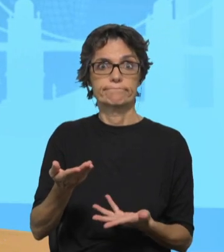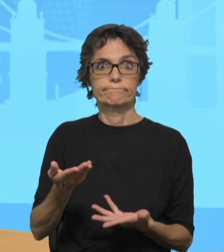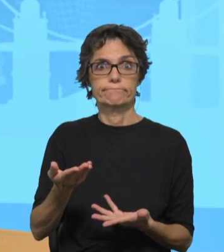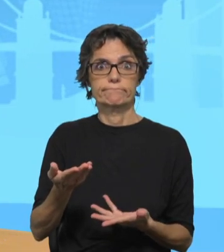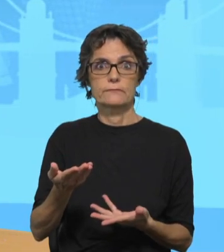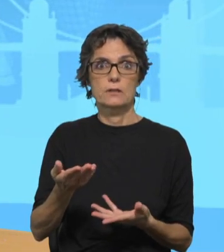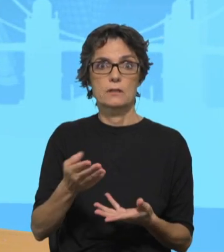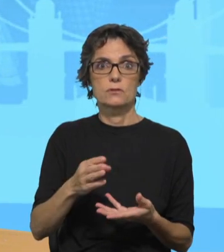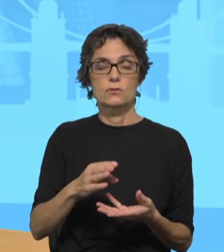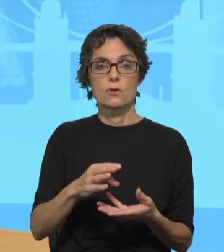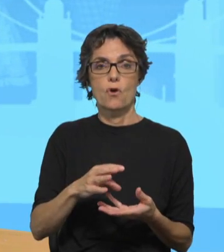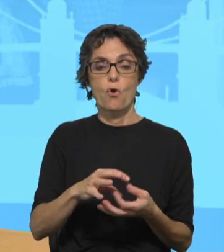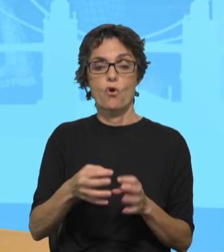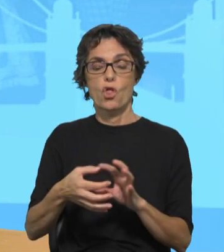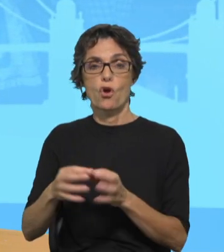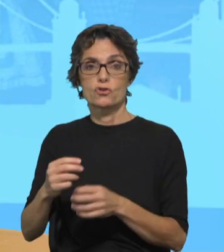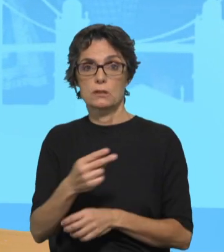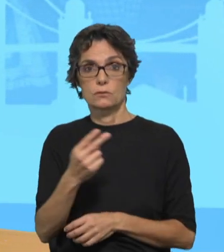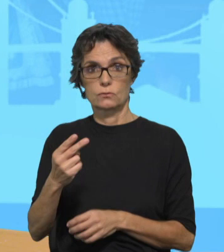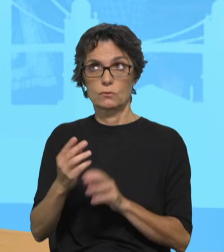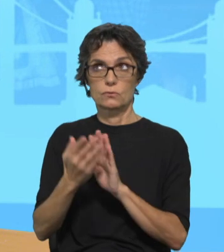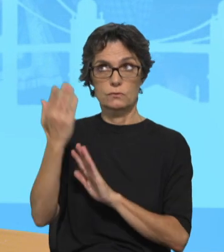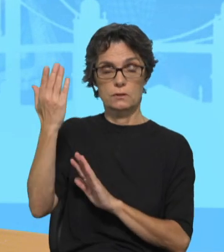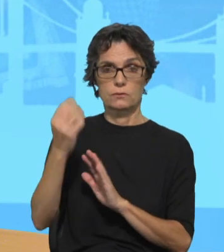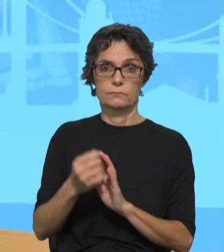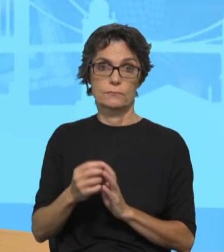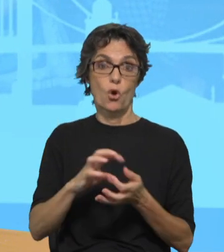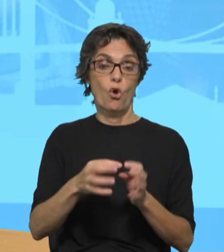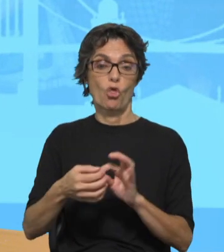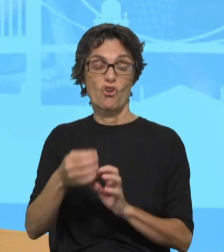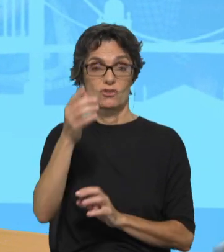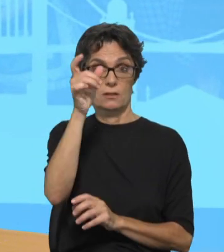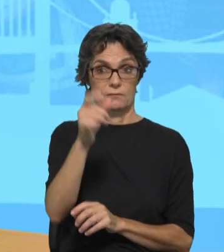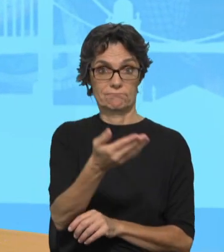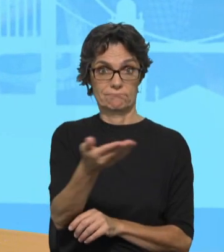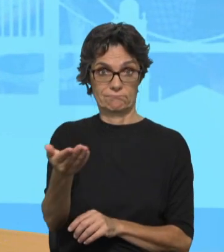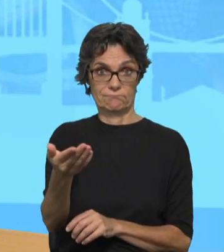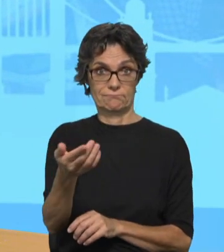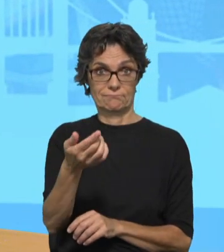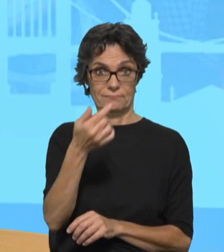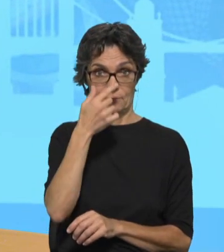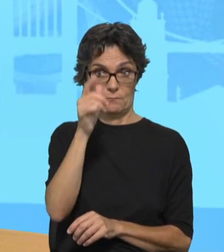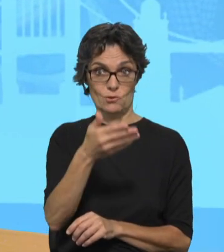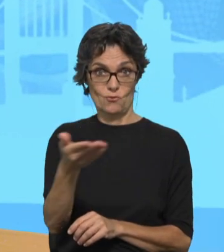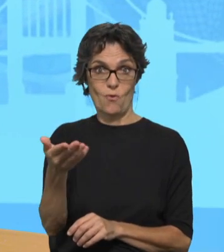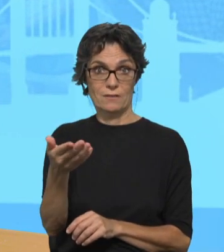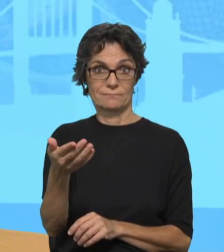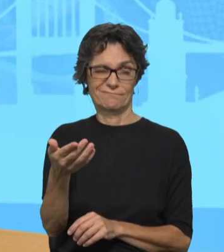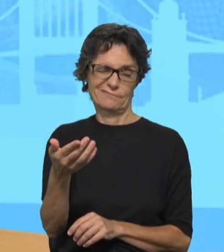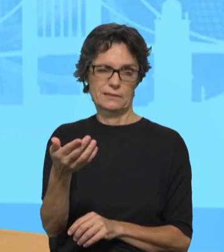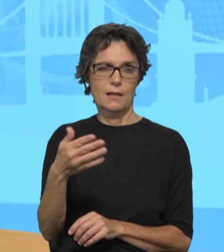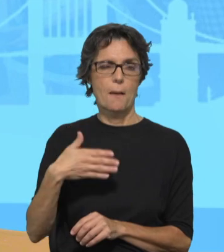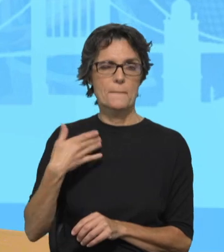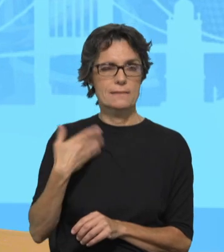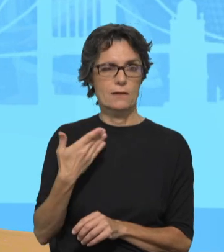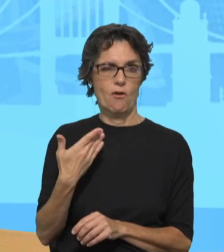lógicas, não é? lógica de Deus, a lógica humana que tende a ser menos misericordiosa para